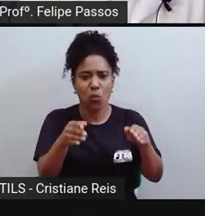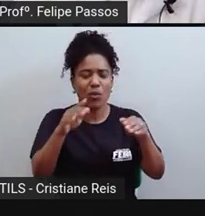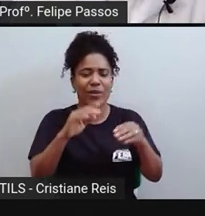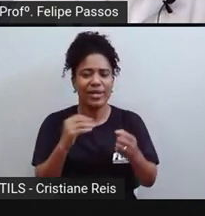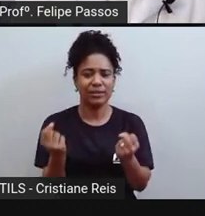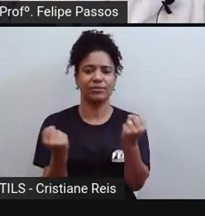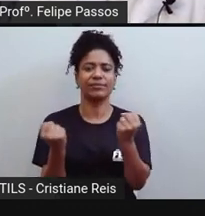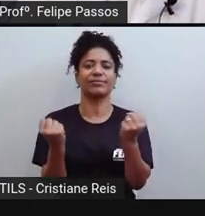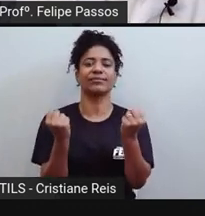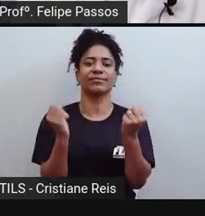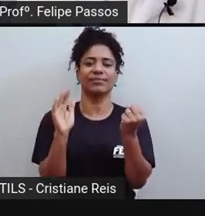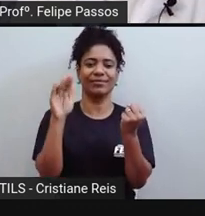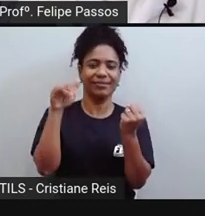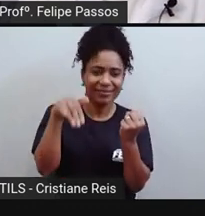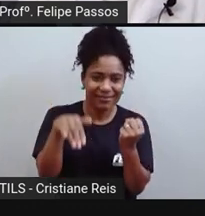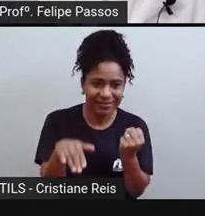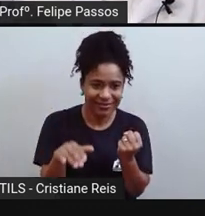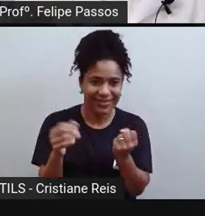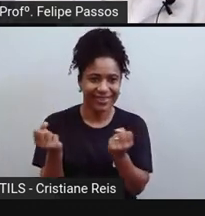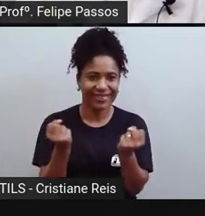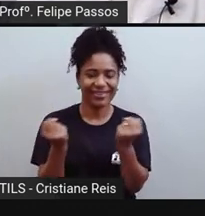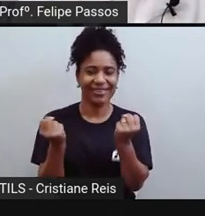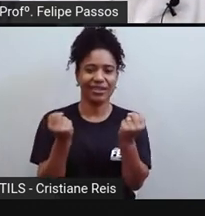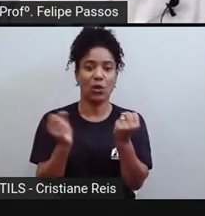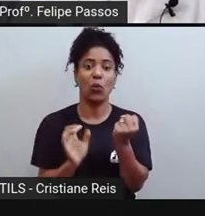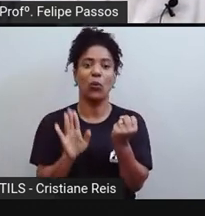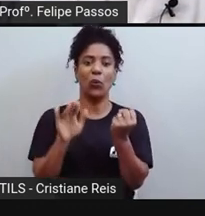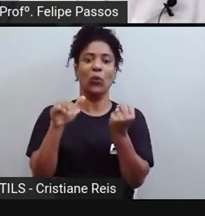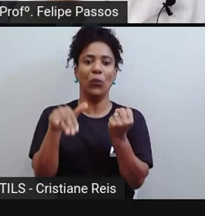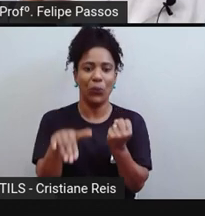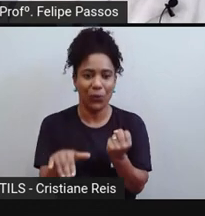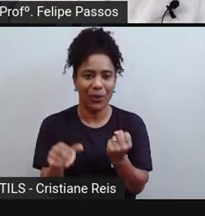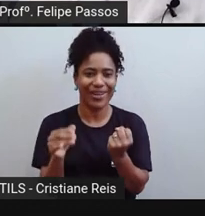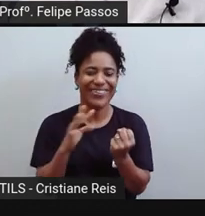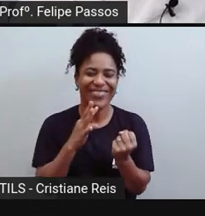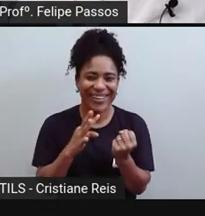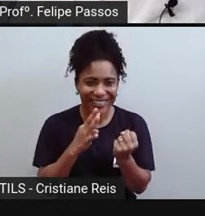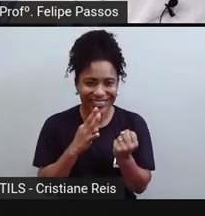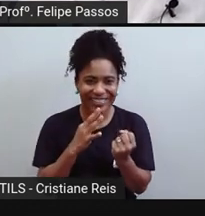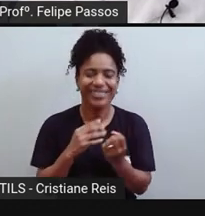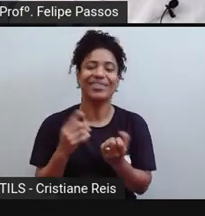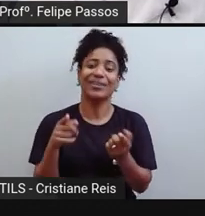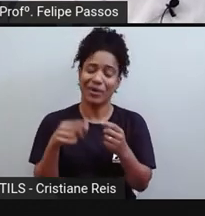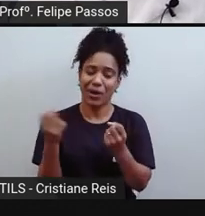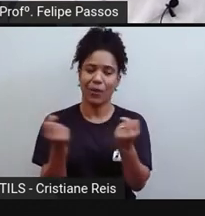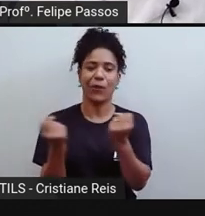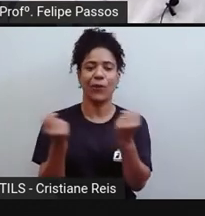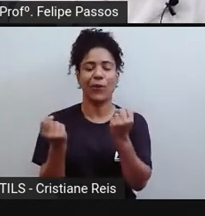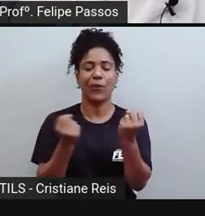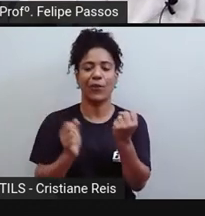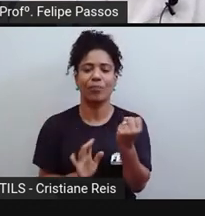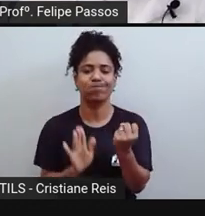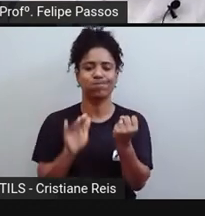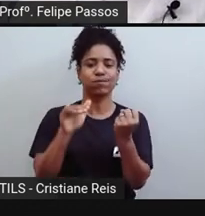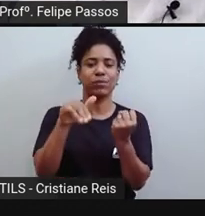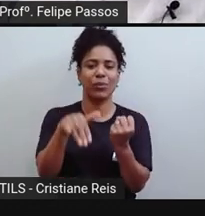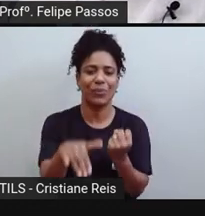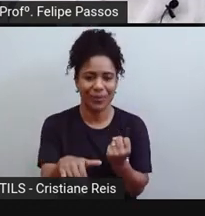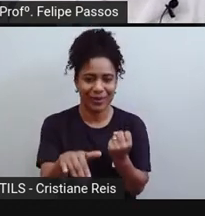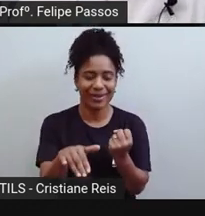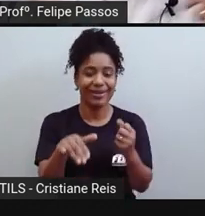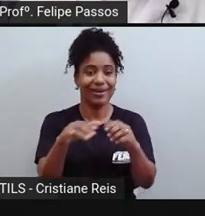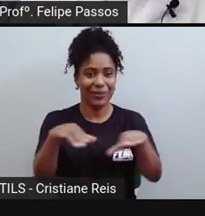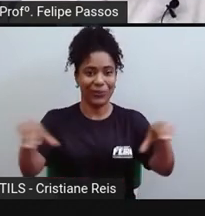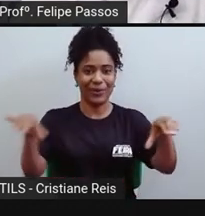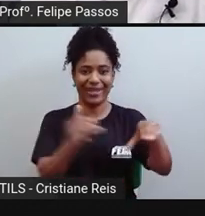aquelas estruturas para reduzir velocidade, que conforme o carro passa em cima, também gera energia. Olha que legal, cidades inteligentes